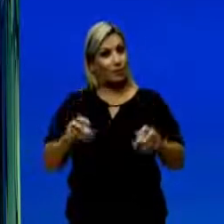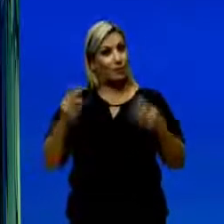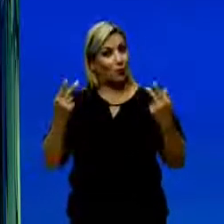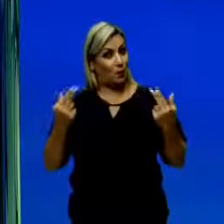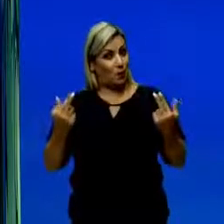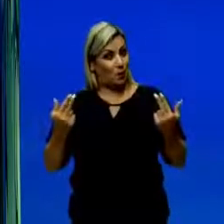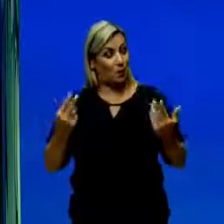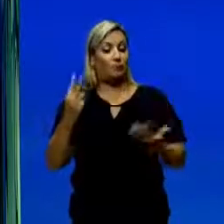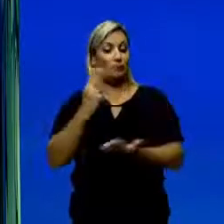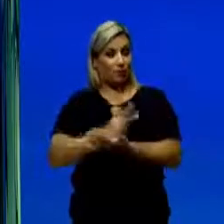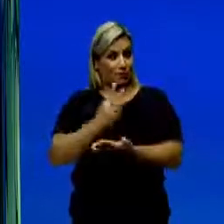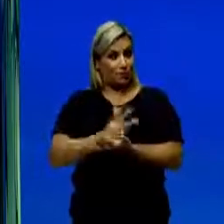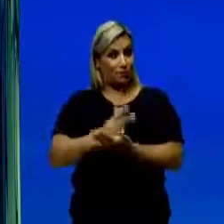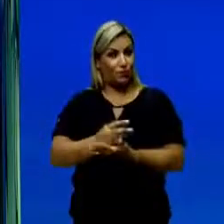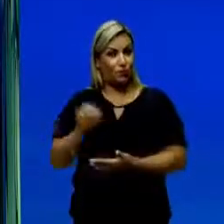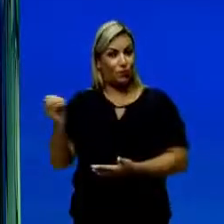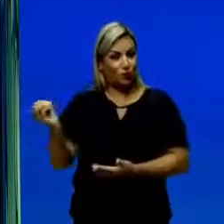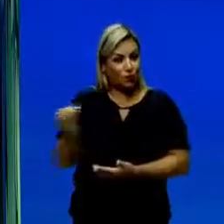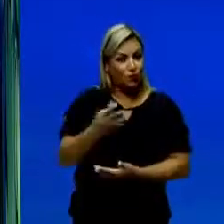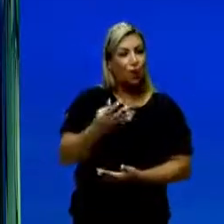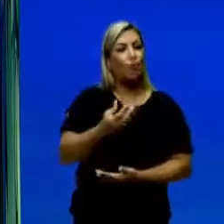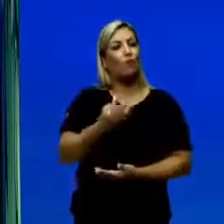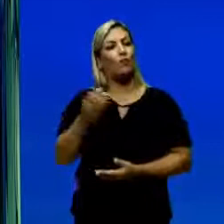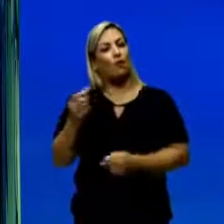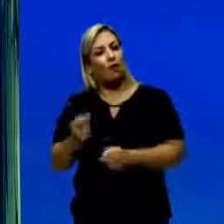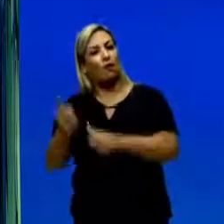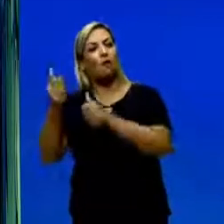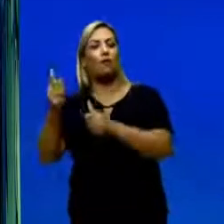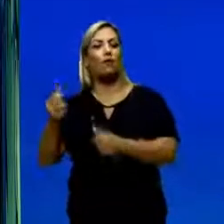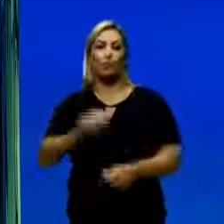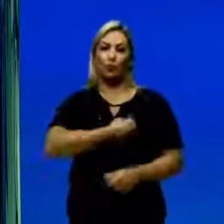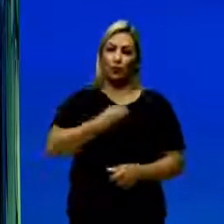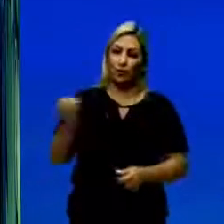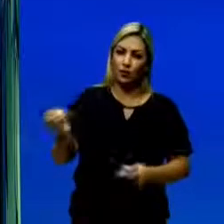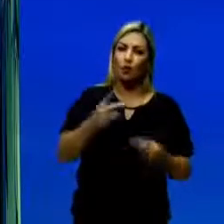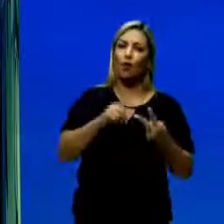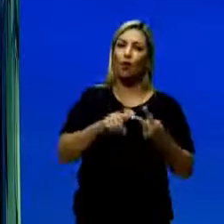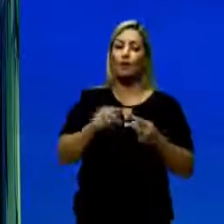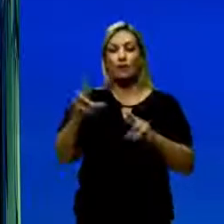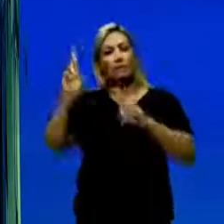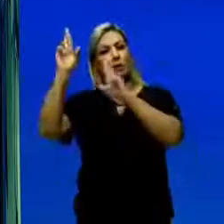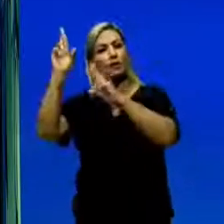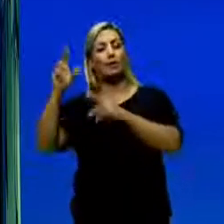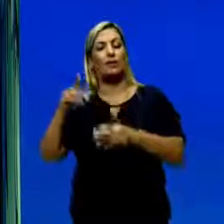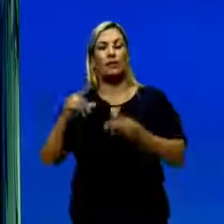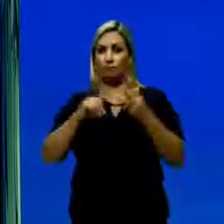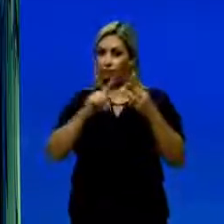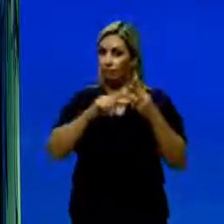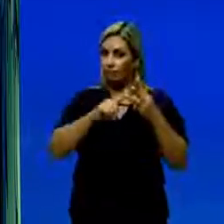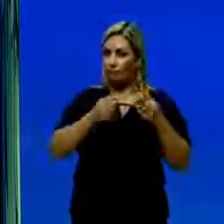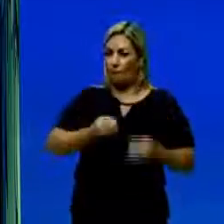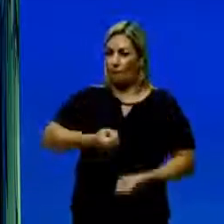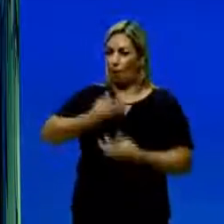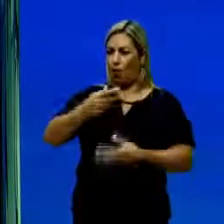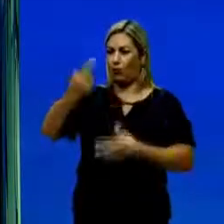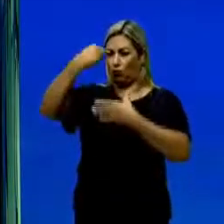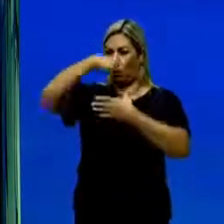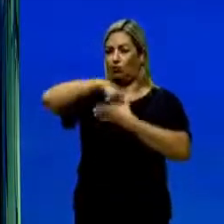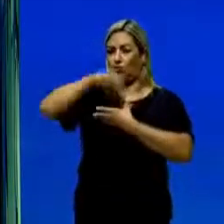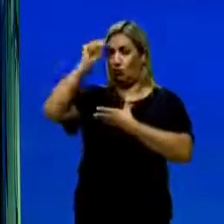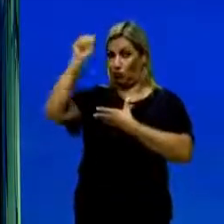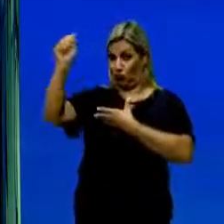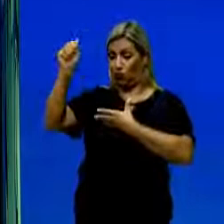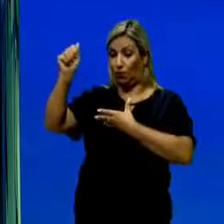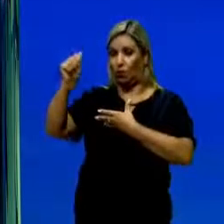Ano novo, vida nova, esperanças. O Drummond, de uma certa forma, de forma bem subjetiva,